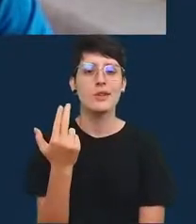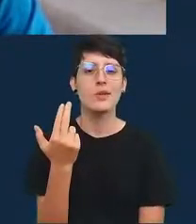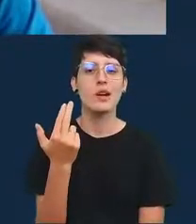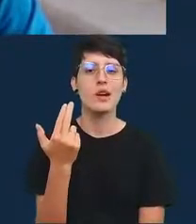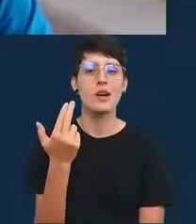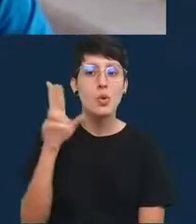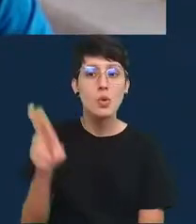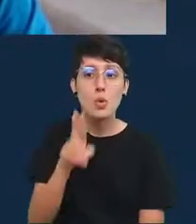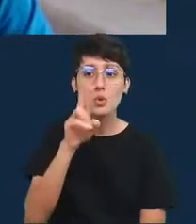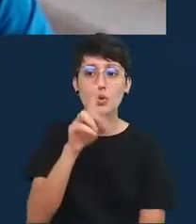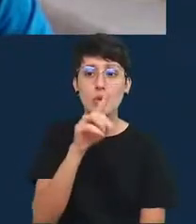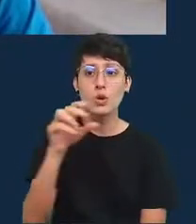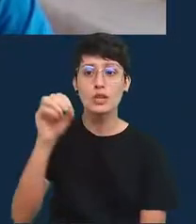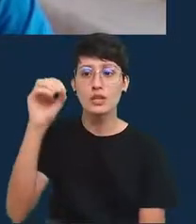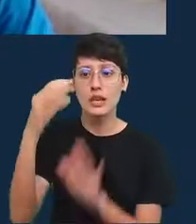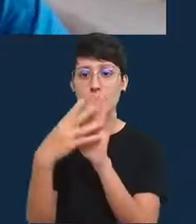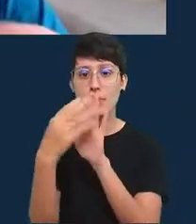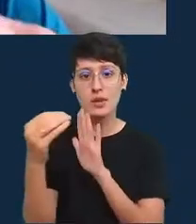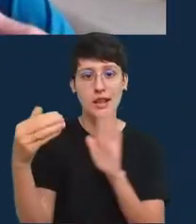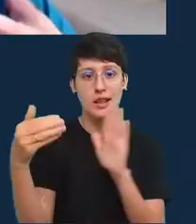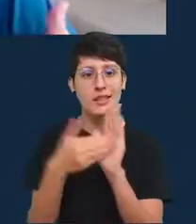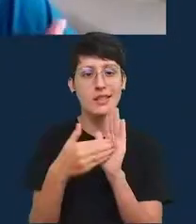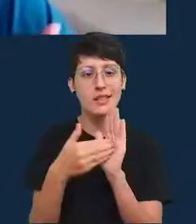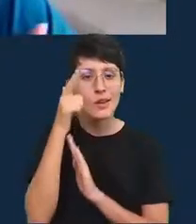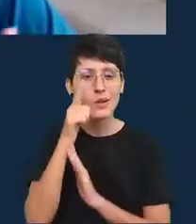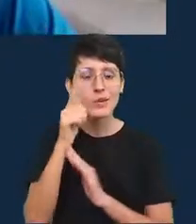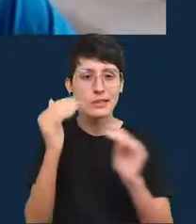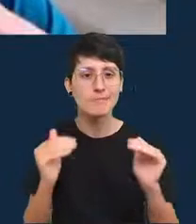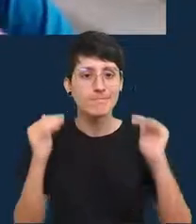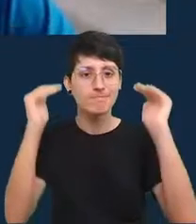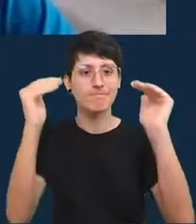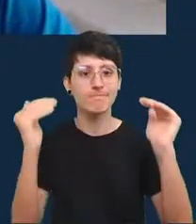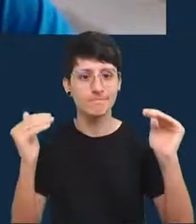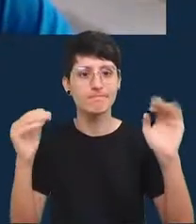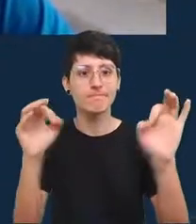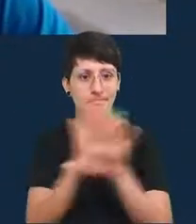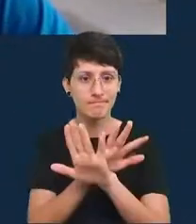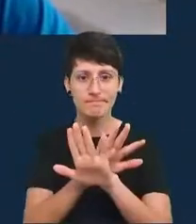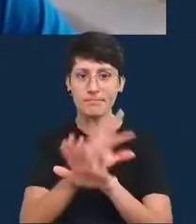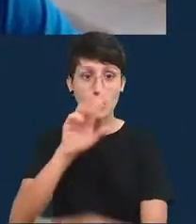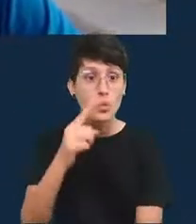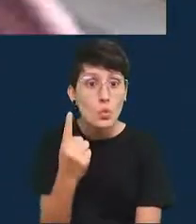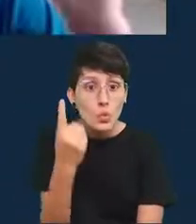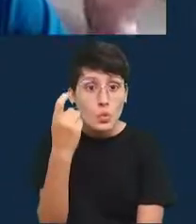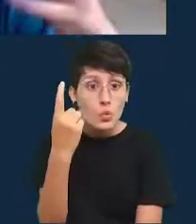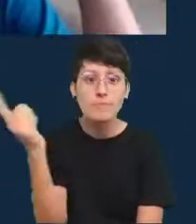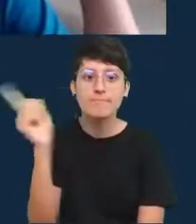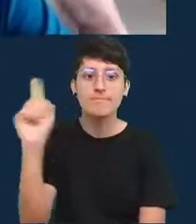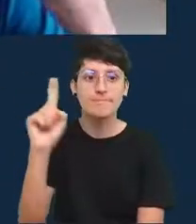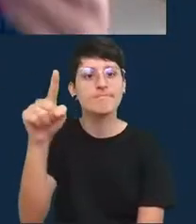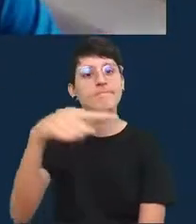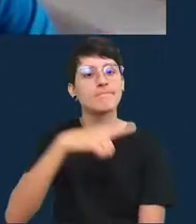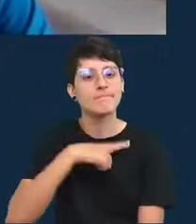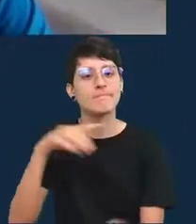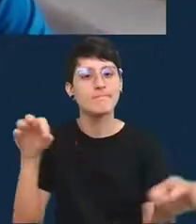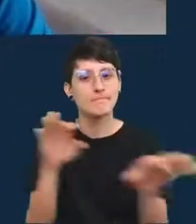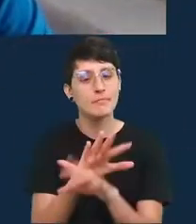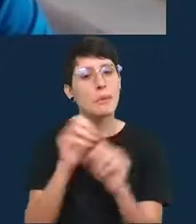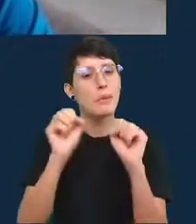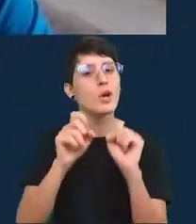modelos até usar o exato não foi só um e agora que você tem você pode atualizar todo dia